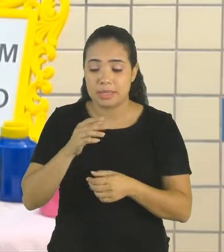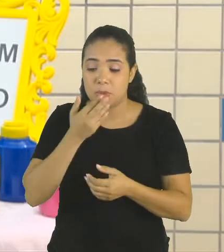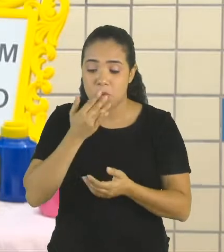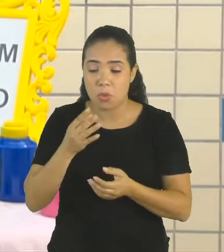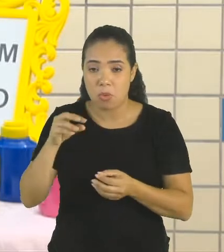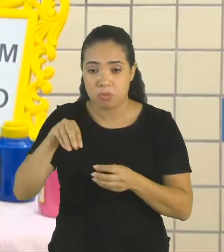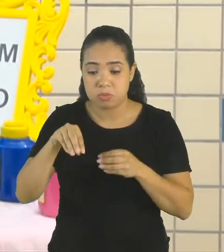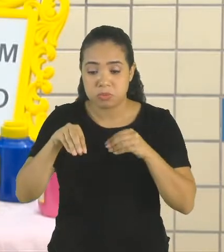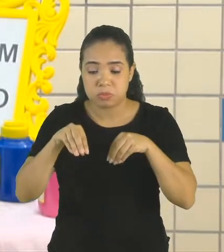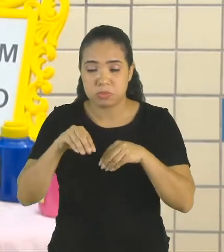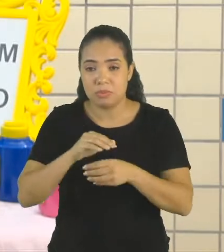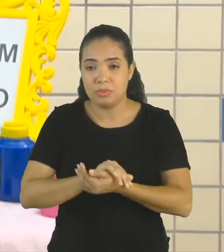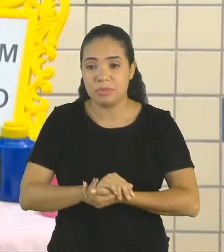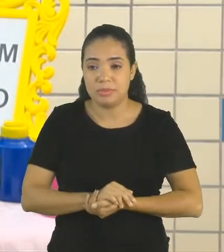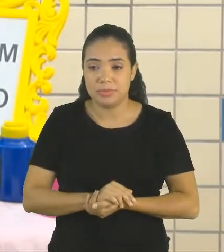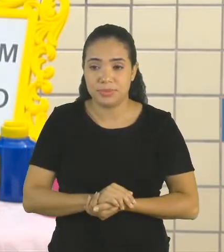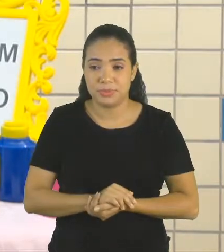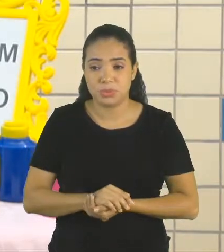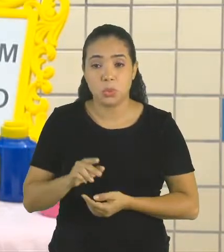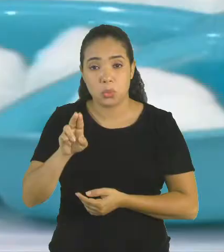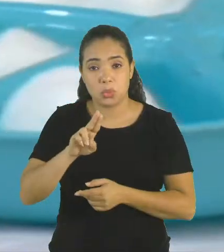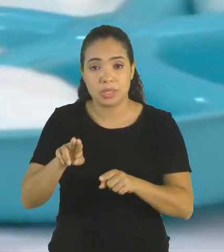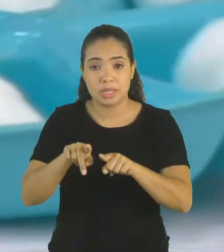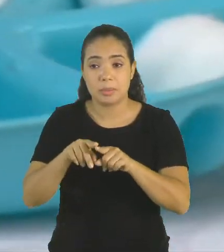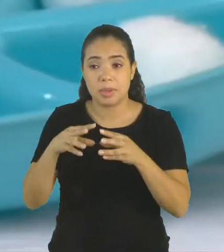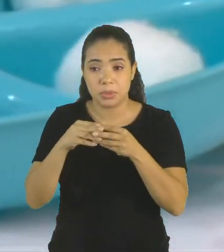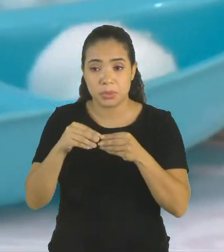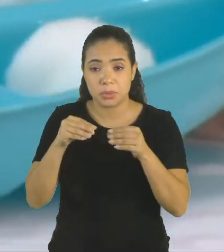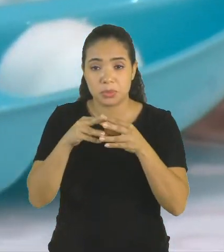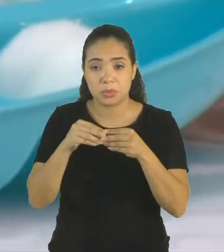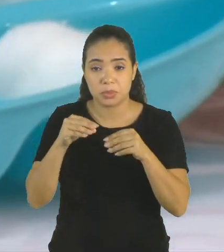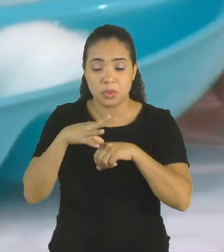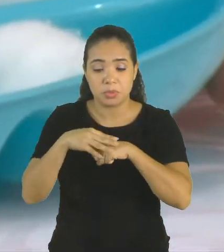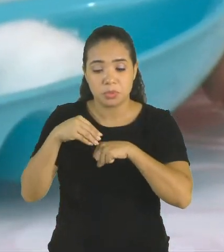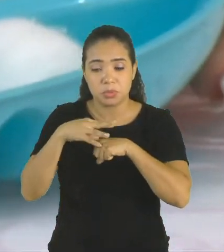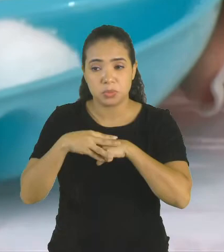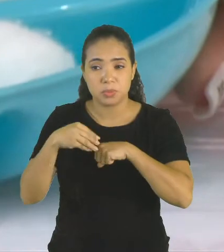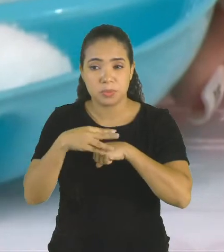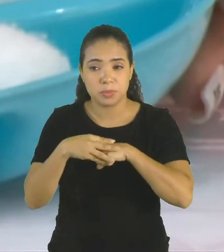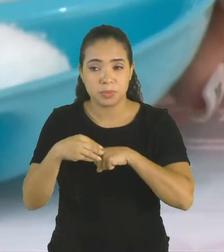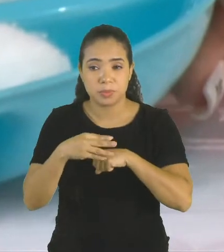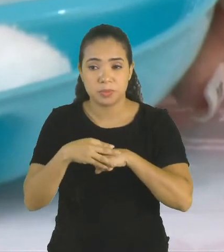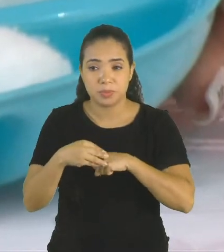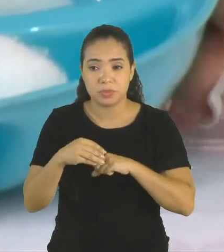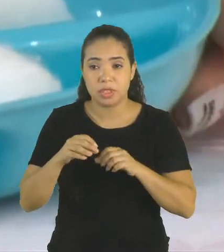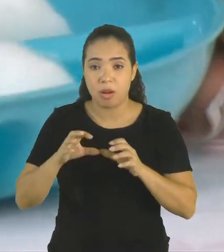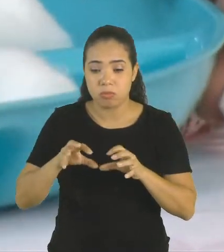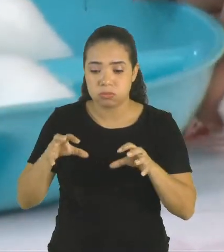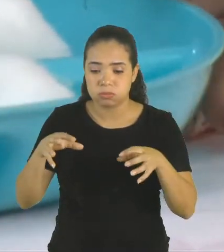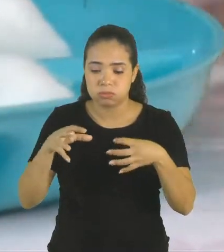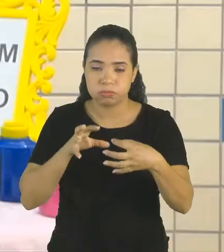aqui. Vamos usar também algodão. Algodão de vários tamanhos.